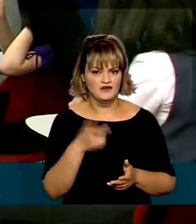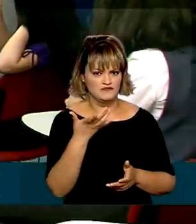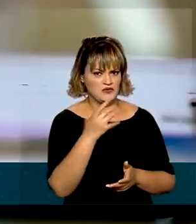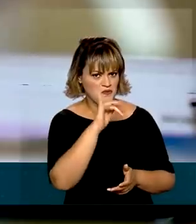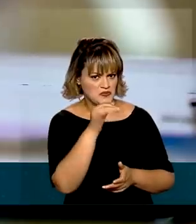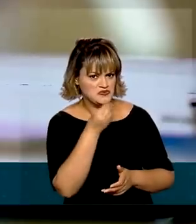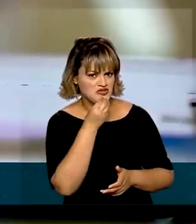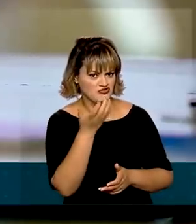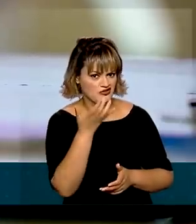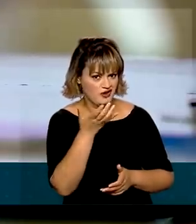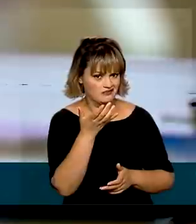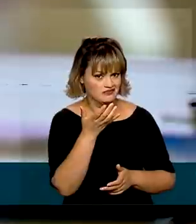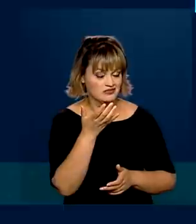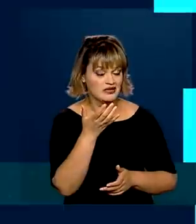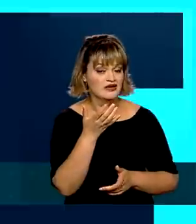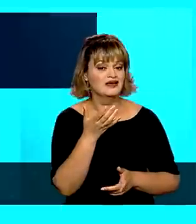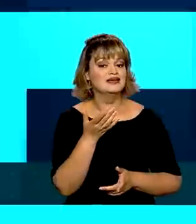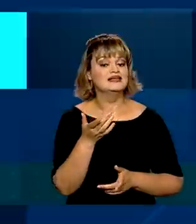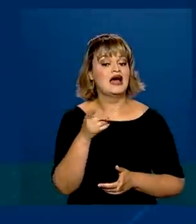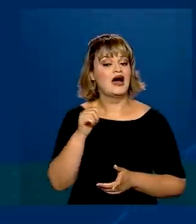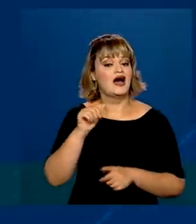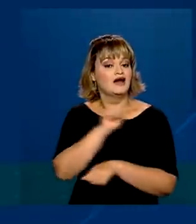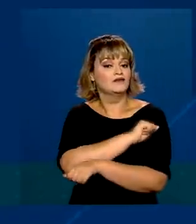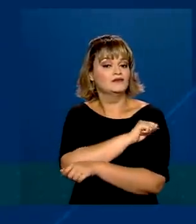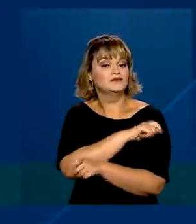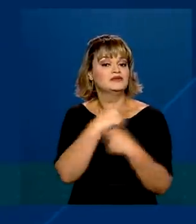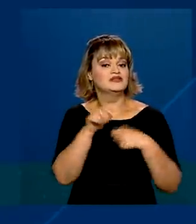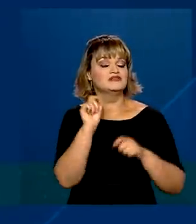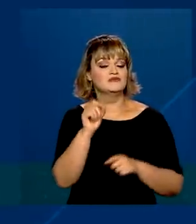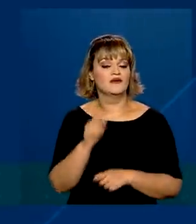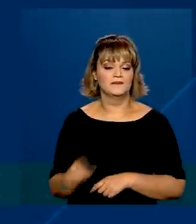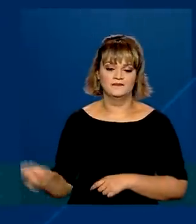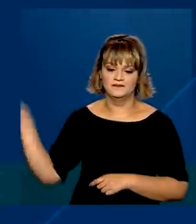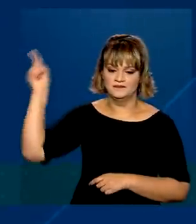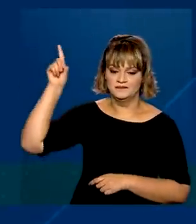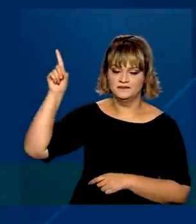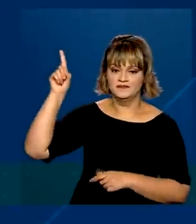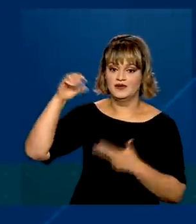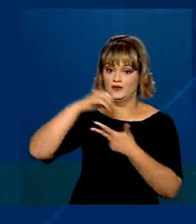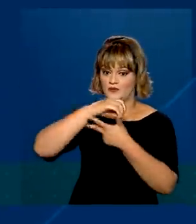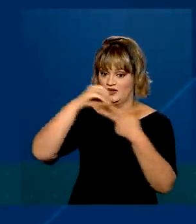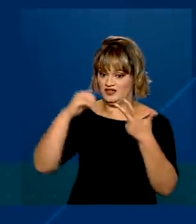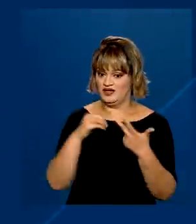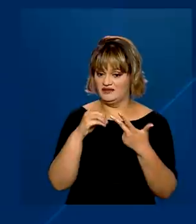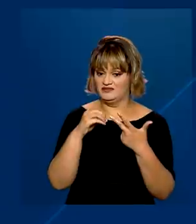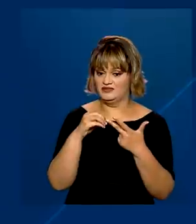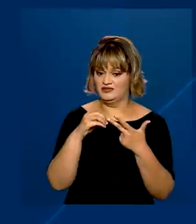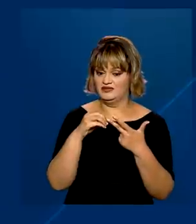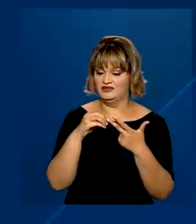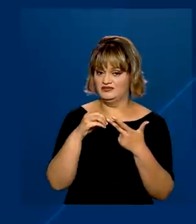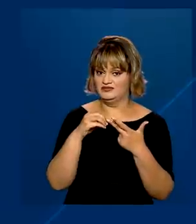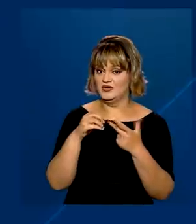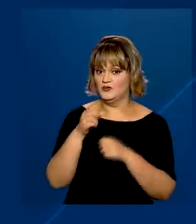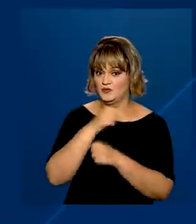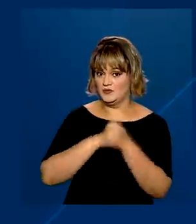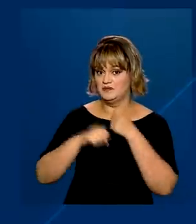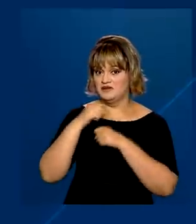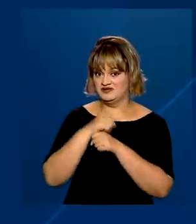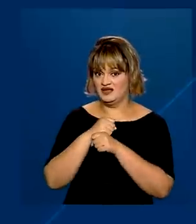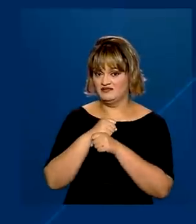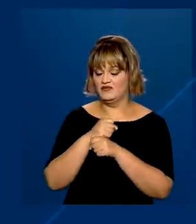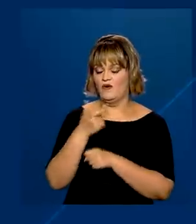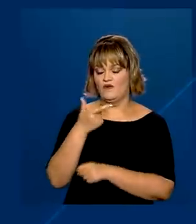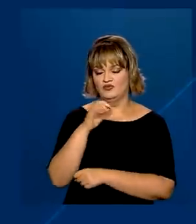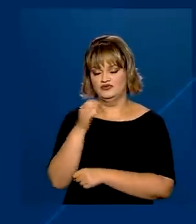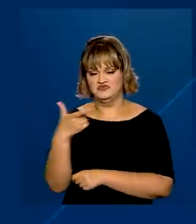no processo seletivo do ProUni, o aluno precisa ter participado do Exame Nacional do Ensino Médio, Enem, nas edições